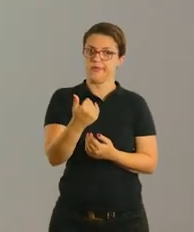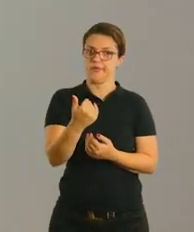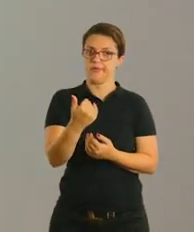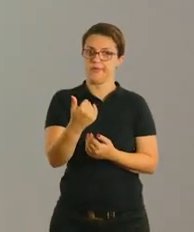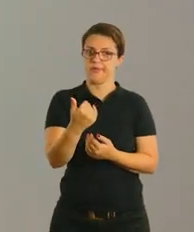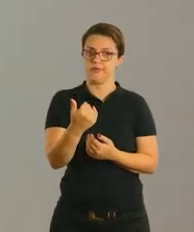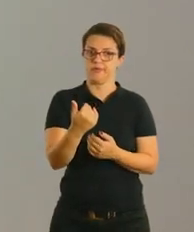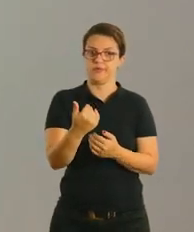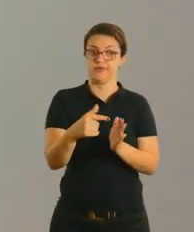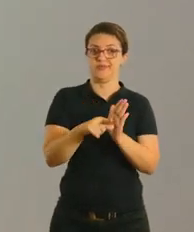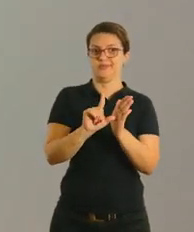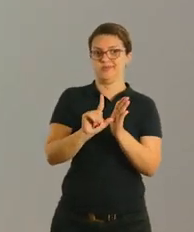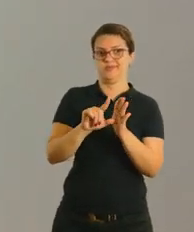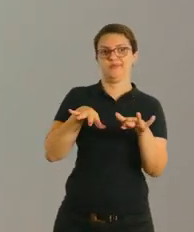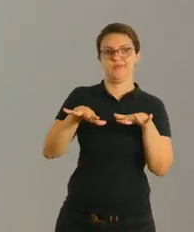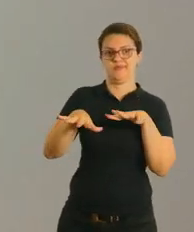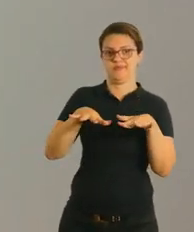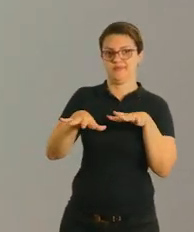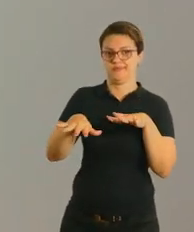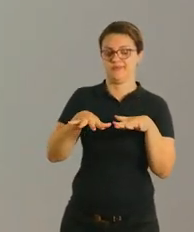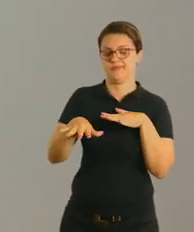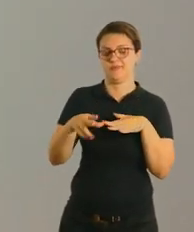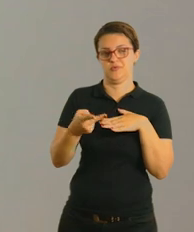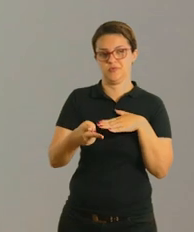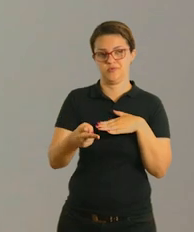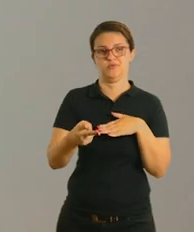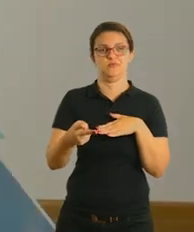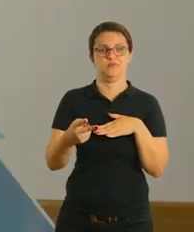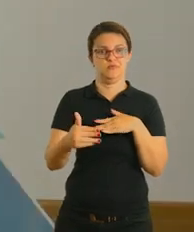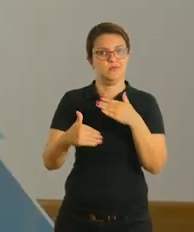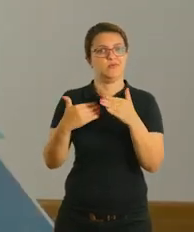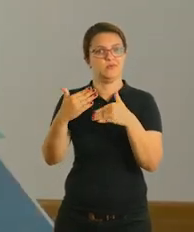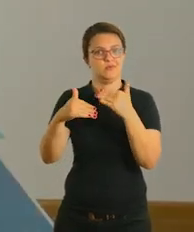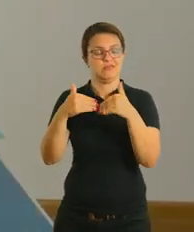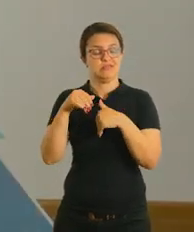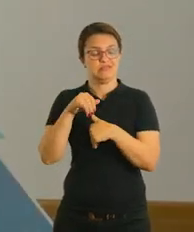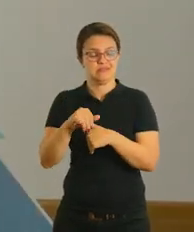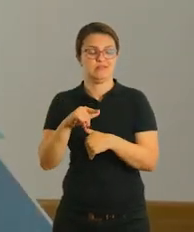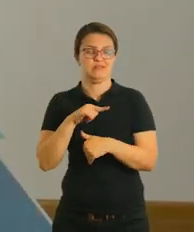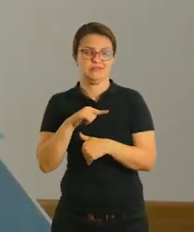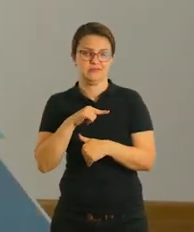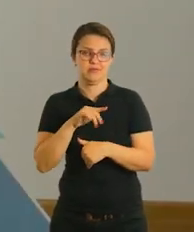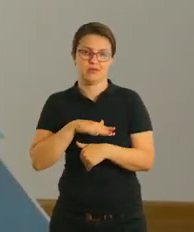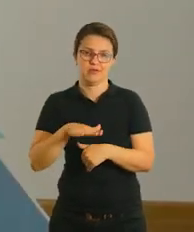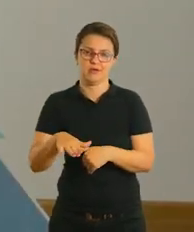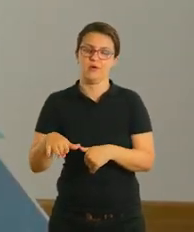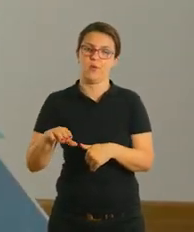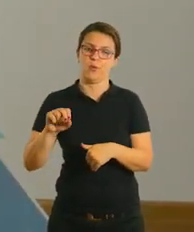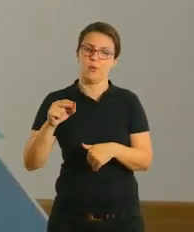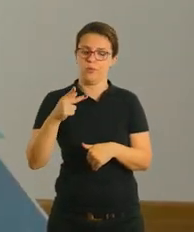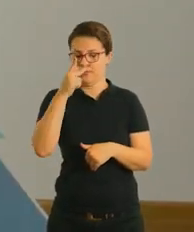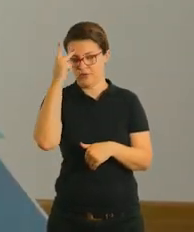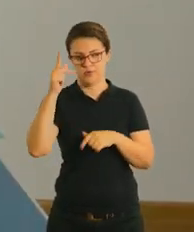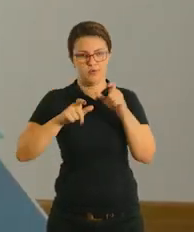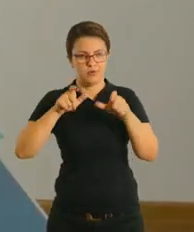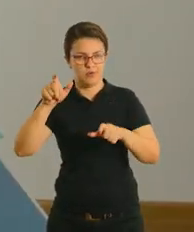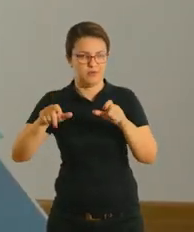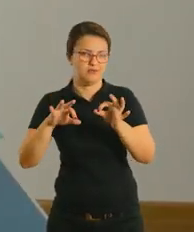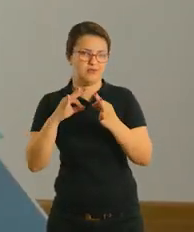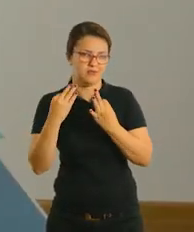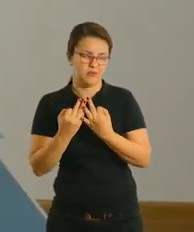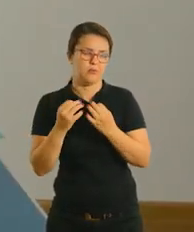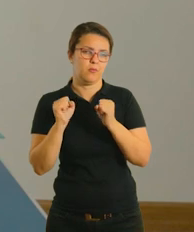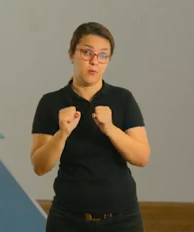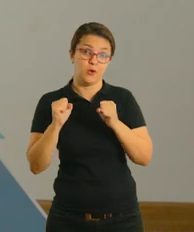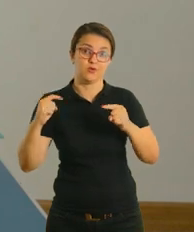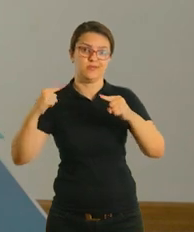que a apresentação anterior, tá bom? E assim por diante, tá bom? Se tiver mais crianças, mais pessoas em casa, dá para participar em